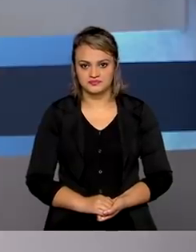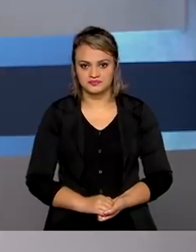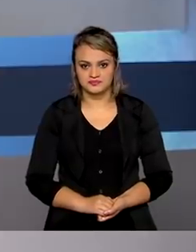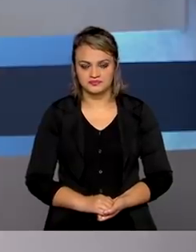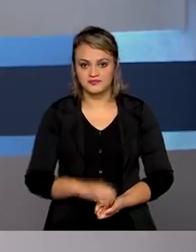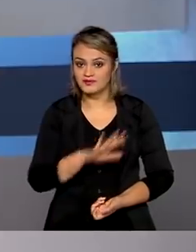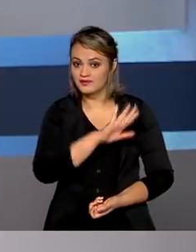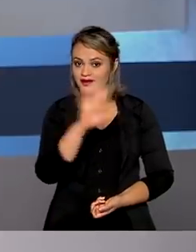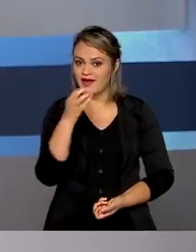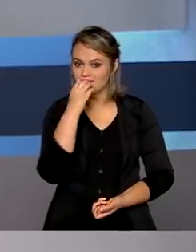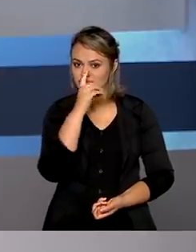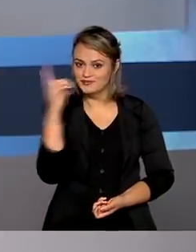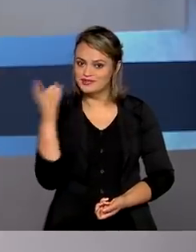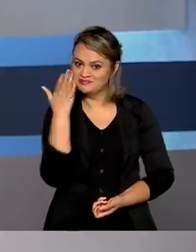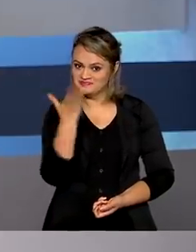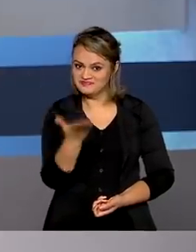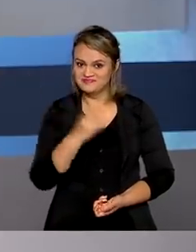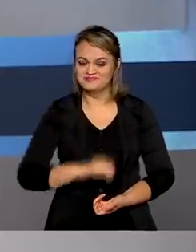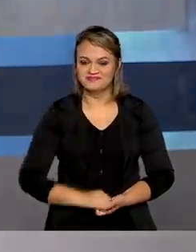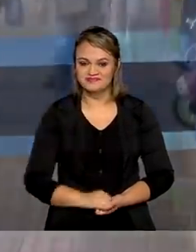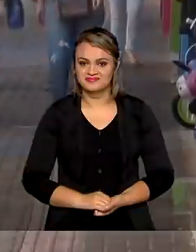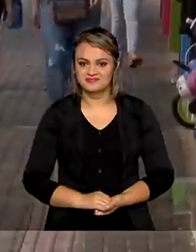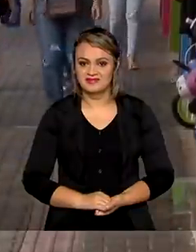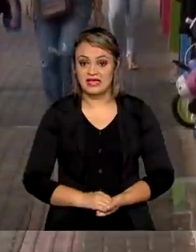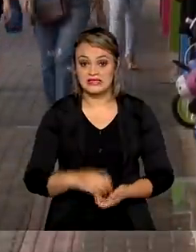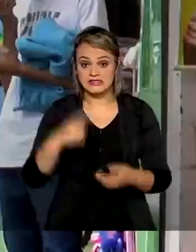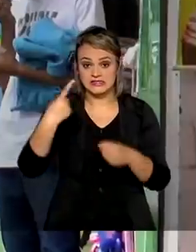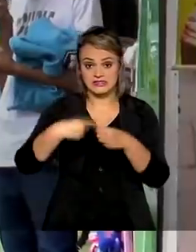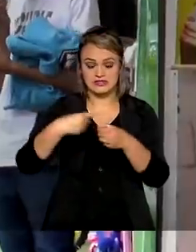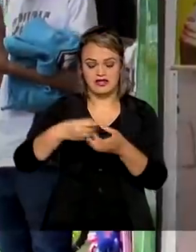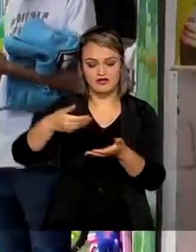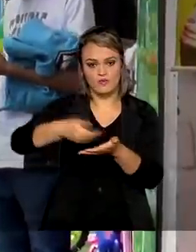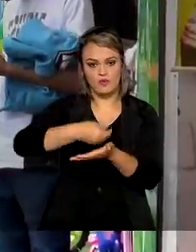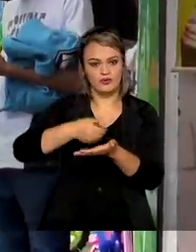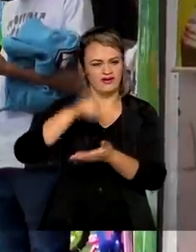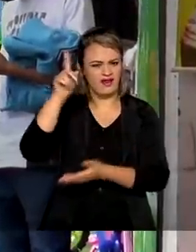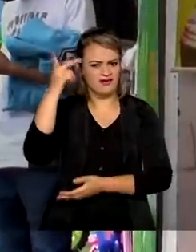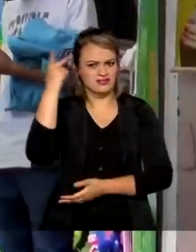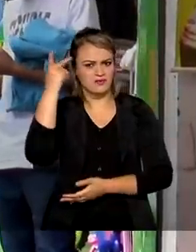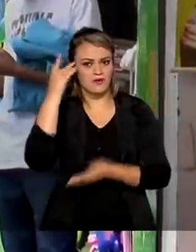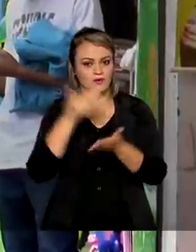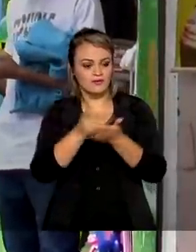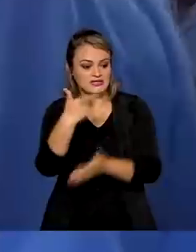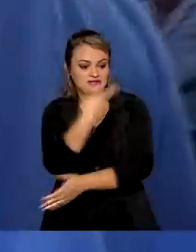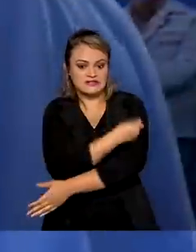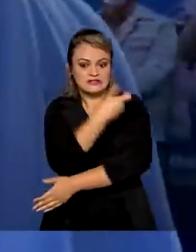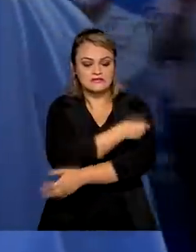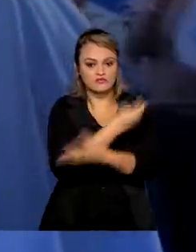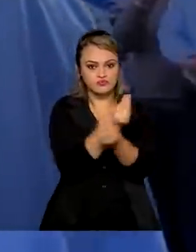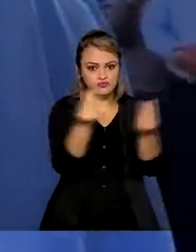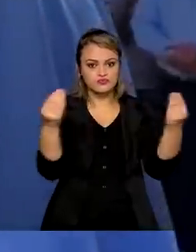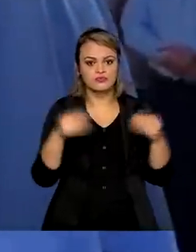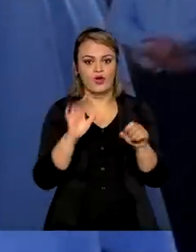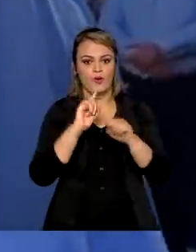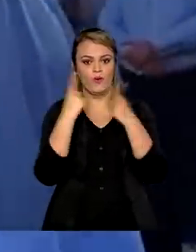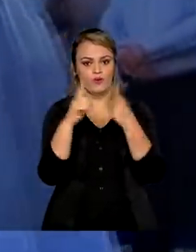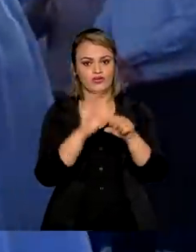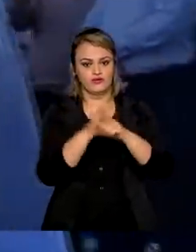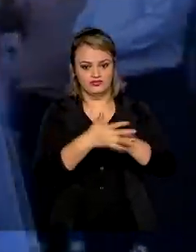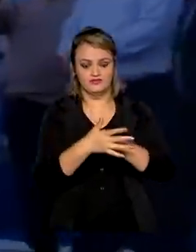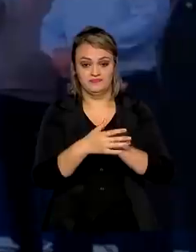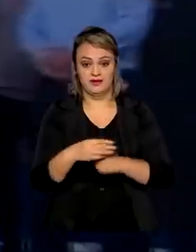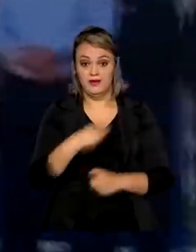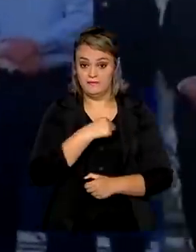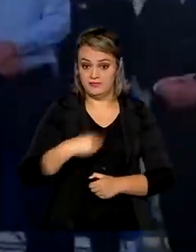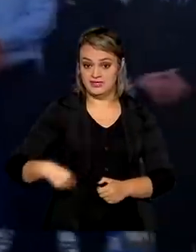Olá, muito bom dia pra você. Botucatu em São Paulo inicia vacinação em massa contra a Covid. Ministro